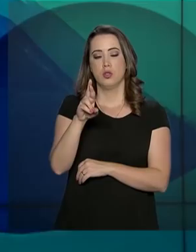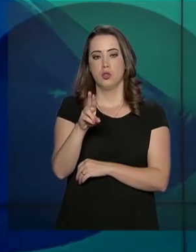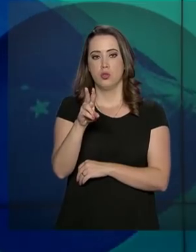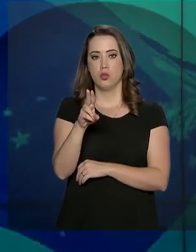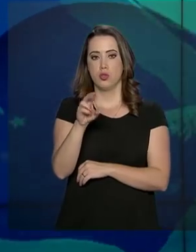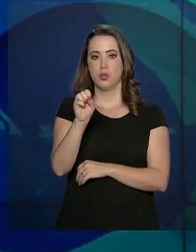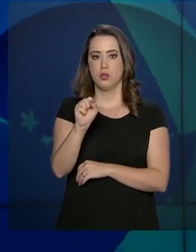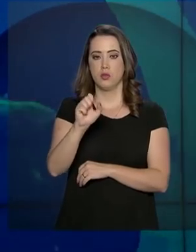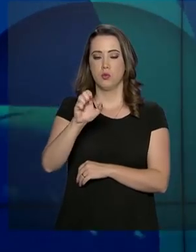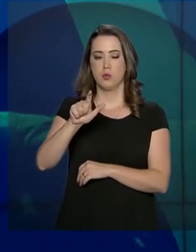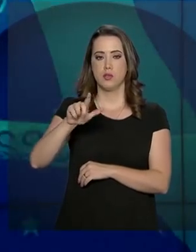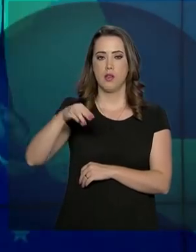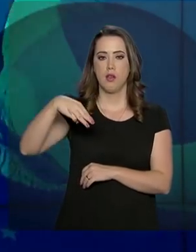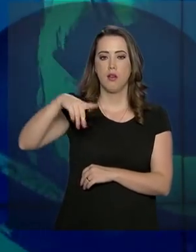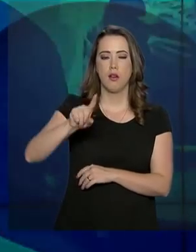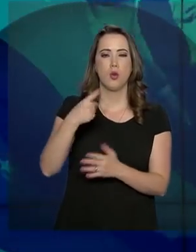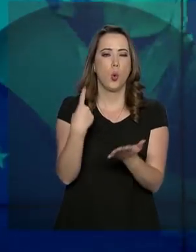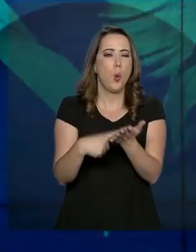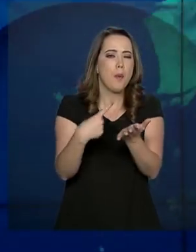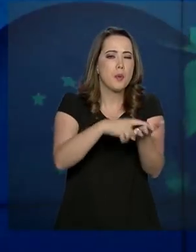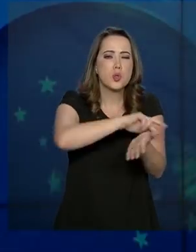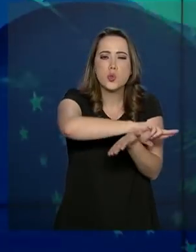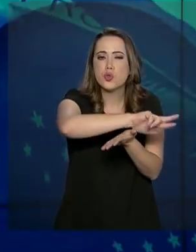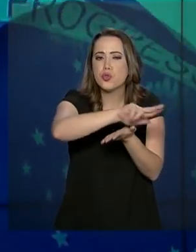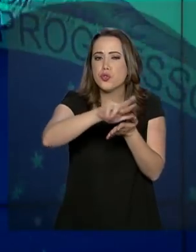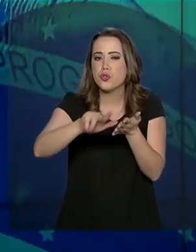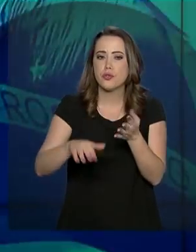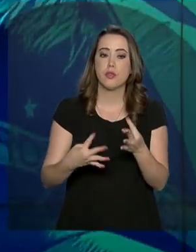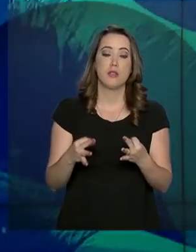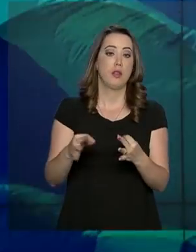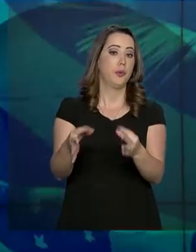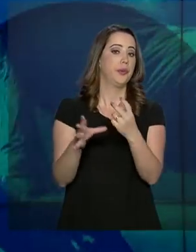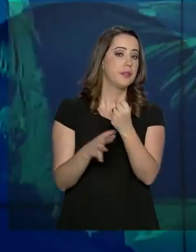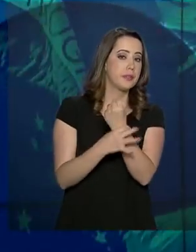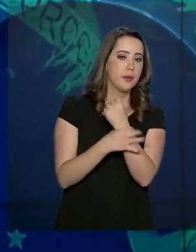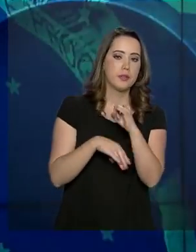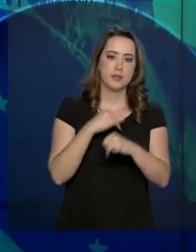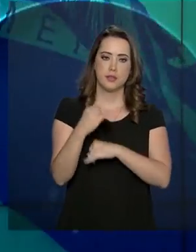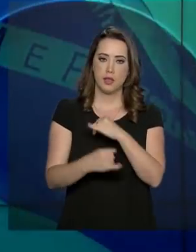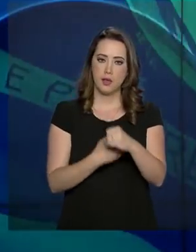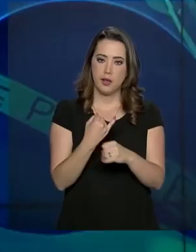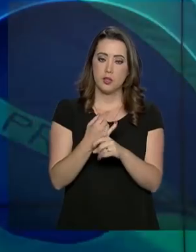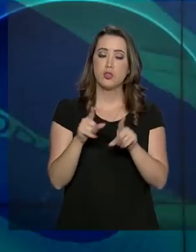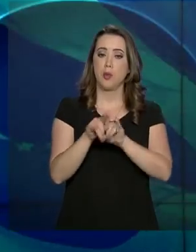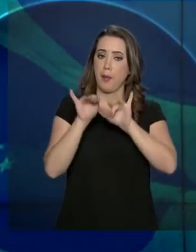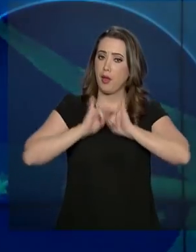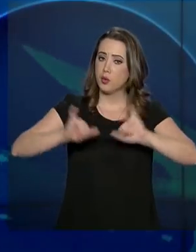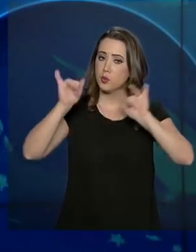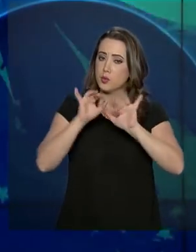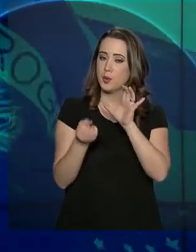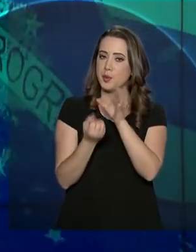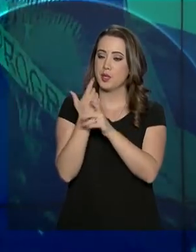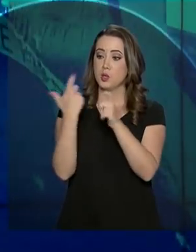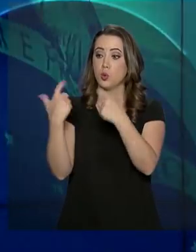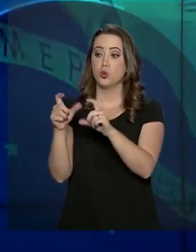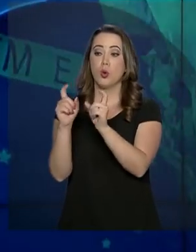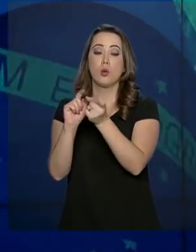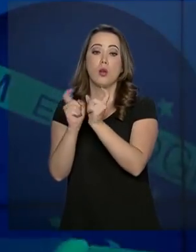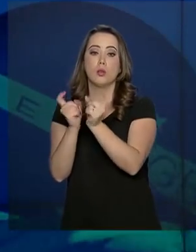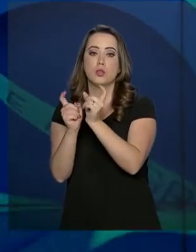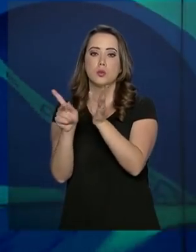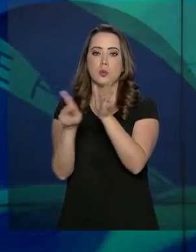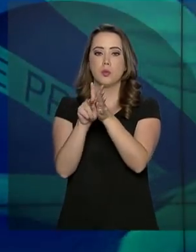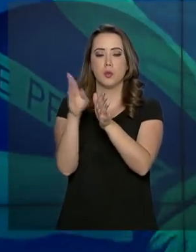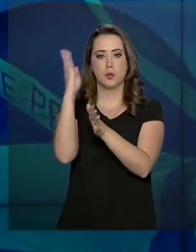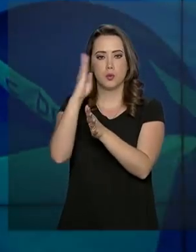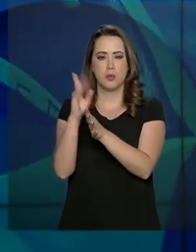militar, de aviação, segurança cibernética e tecnologia. Ele também anunciou a criação de um escritório de negócios do